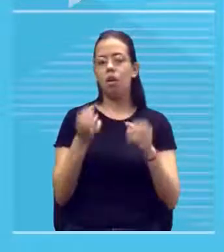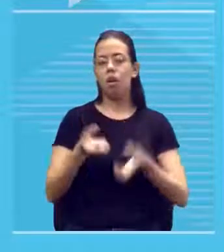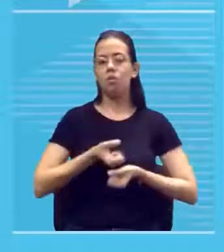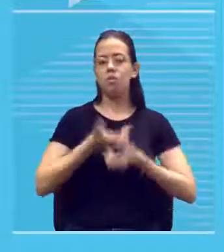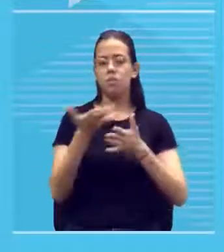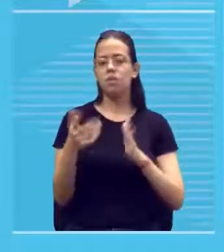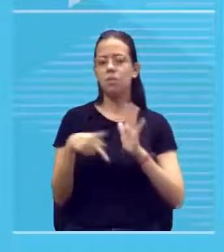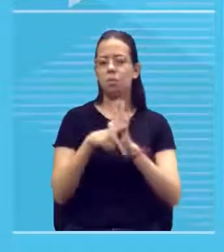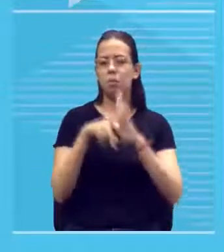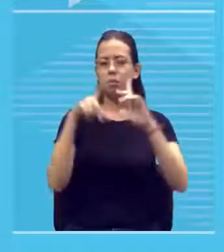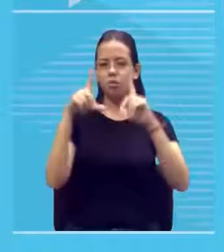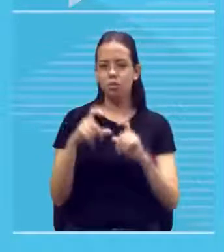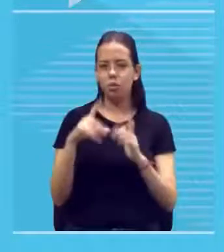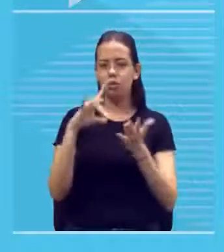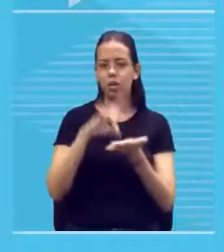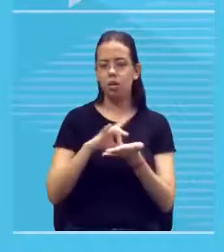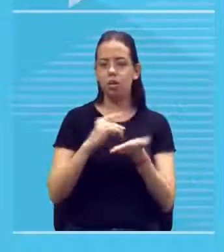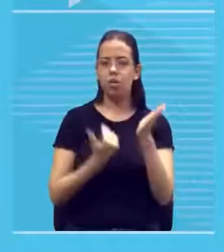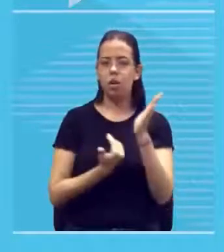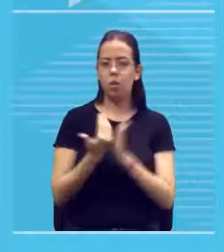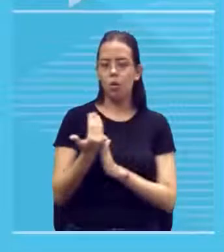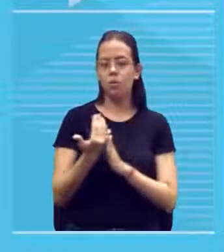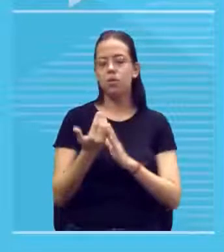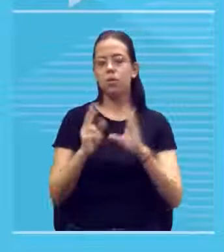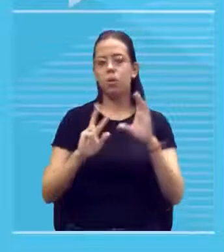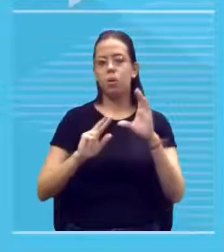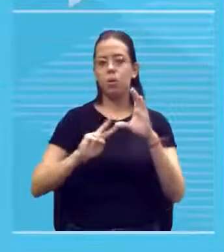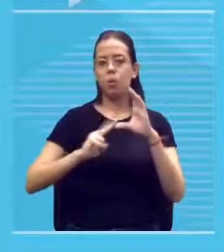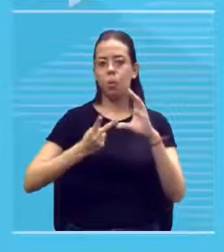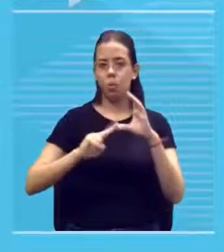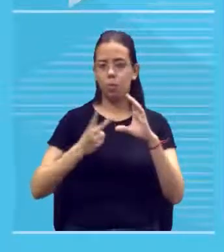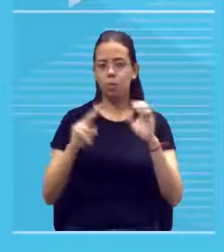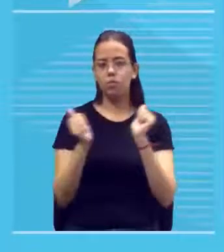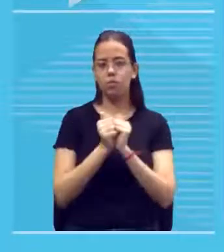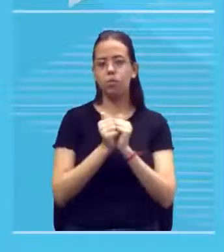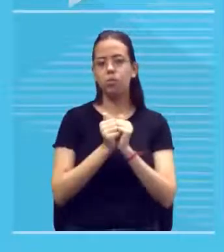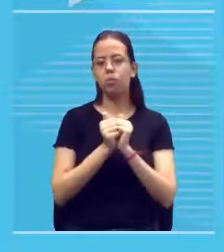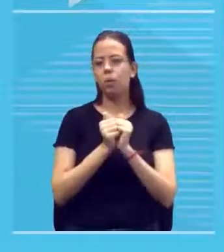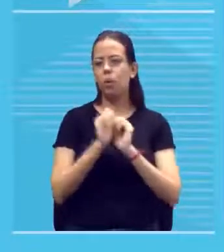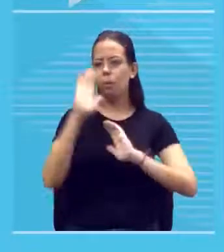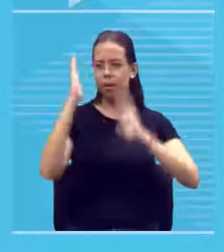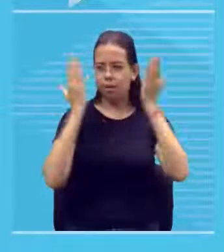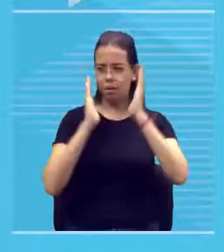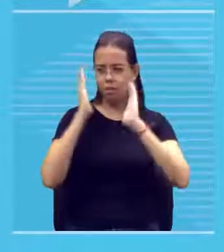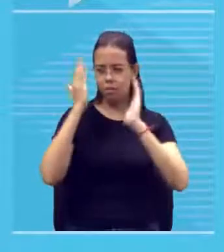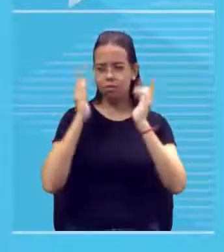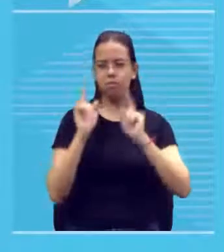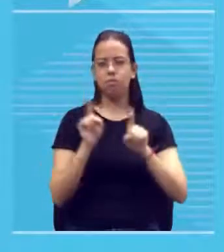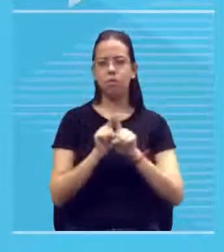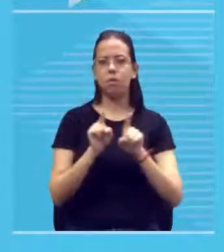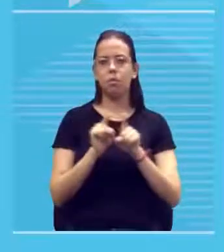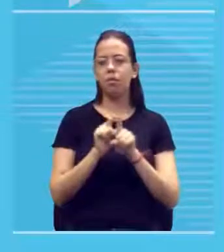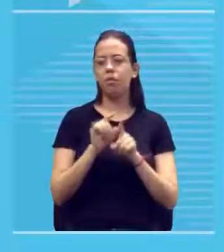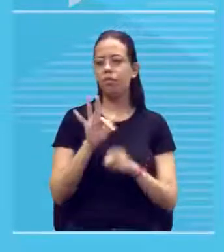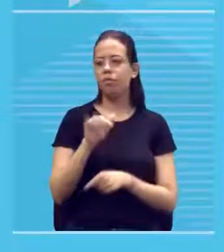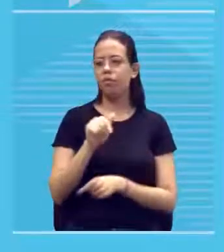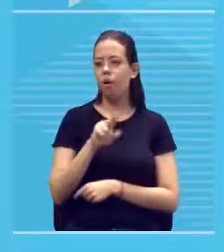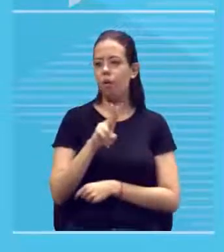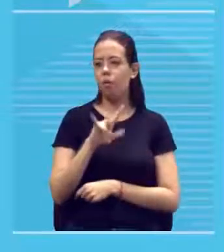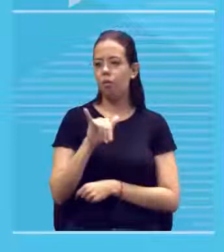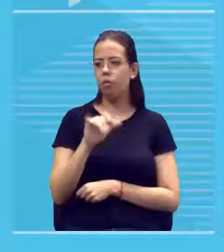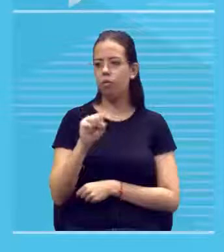aí veio o cubismo com o Picasso apareceu o fovismo com o Matisse apareceu o